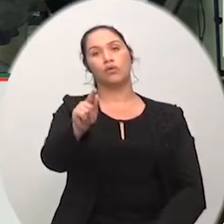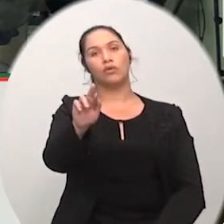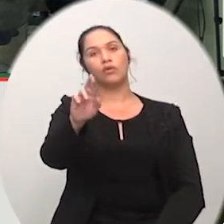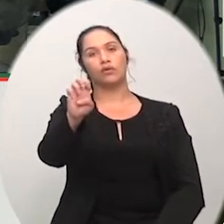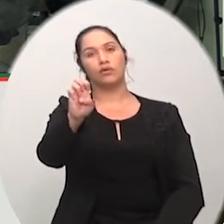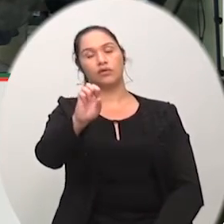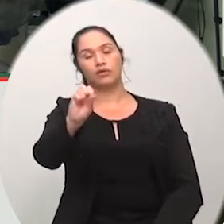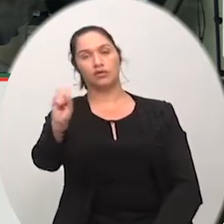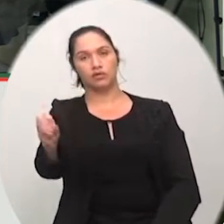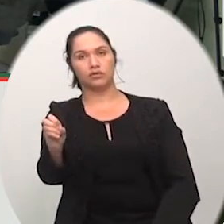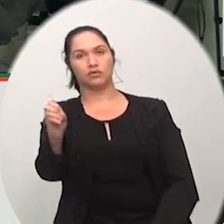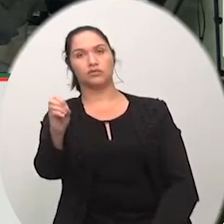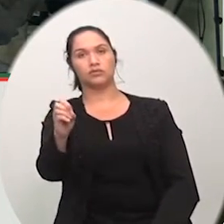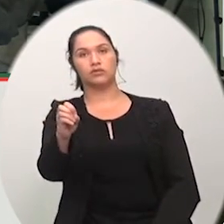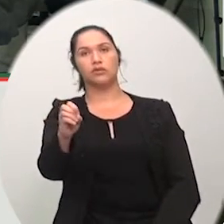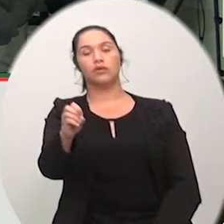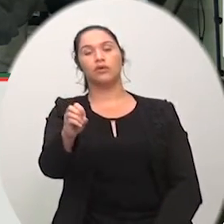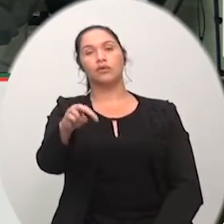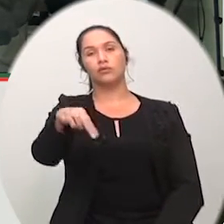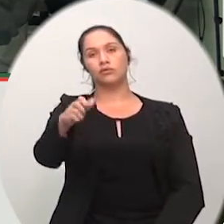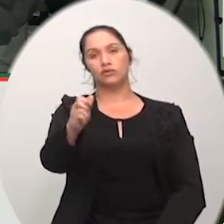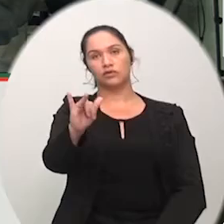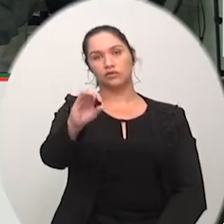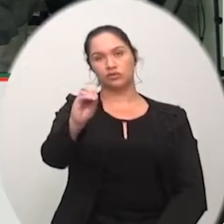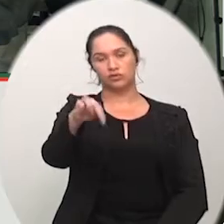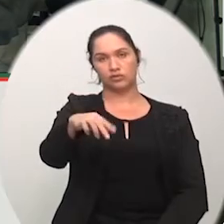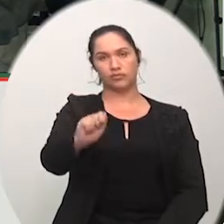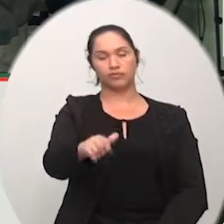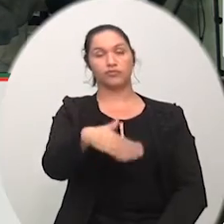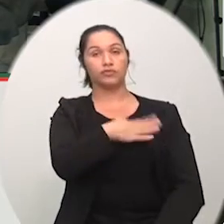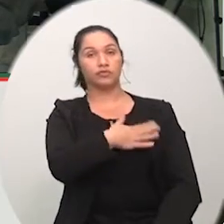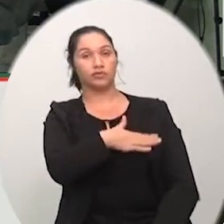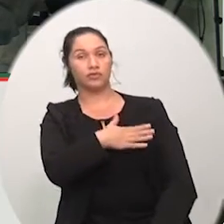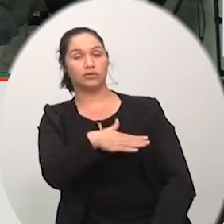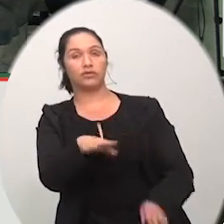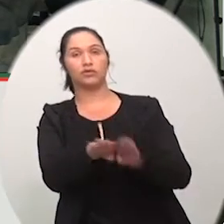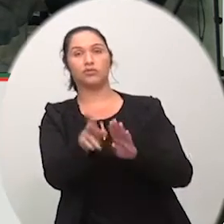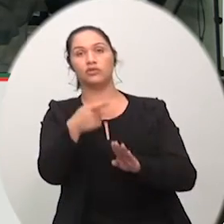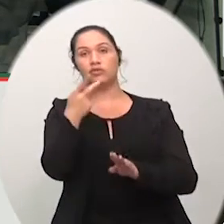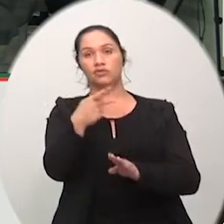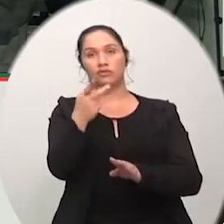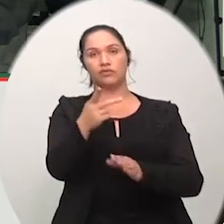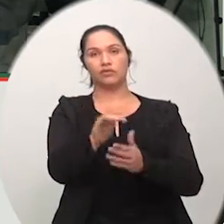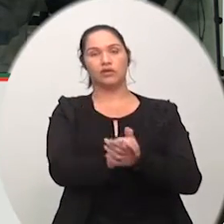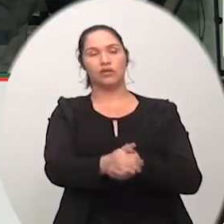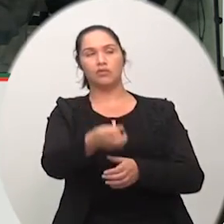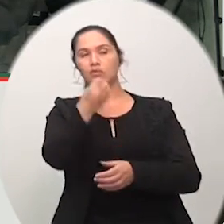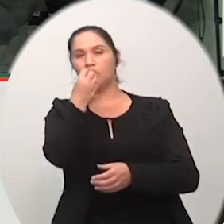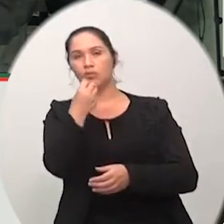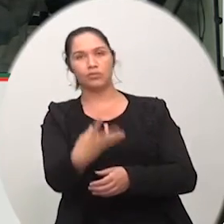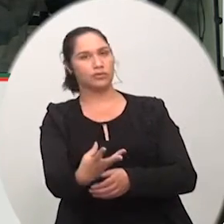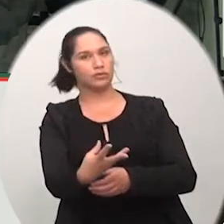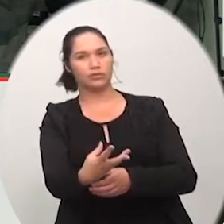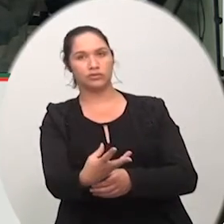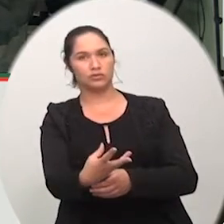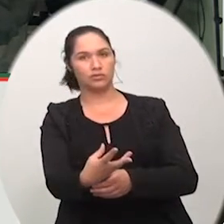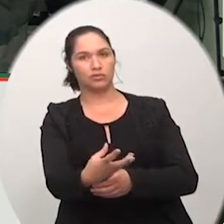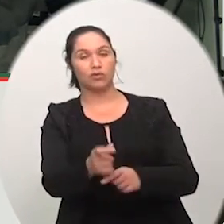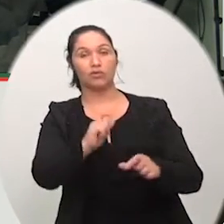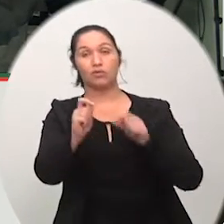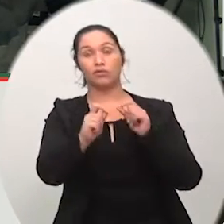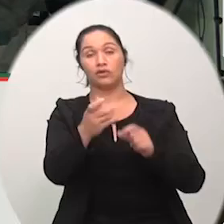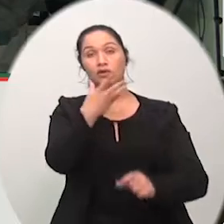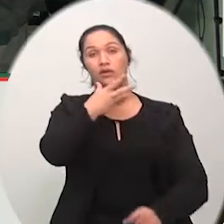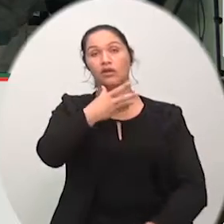citar aqui é louvável a atitude do nosso colega Daniel Freitas que até então era vereador e se elegeu deputado federal